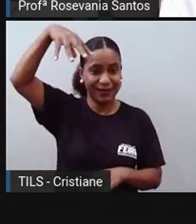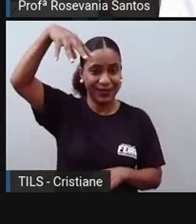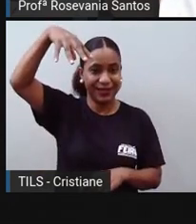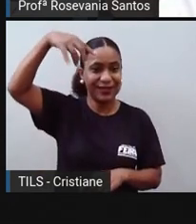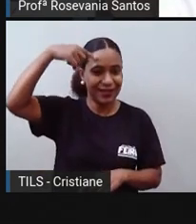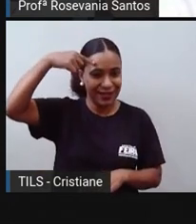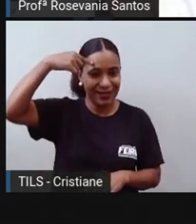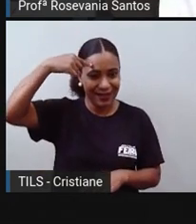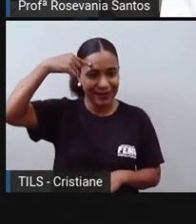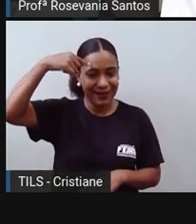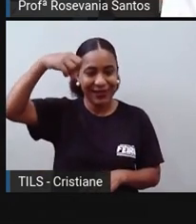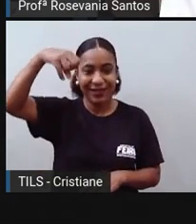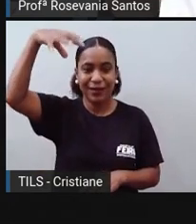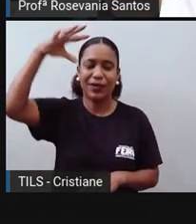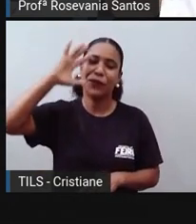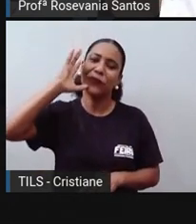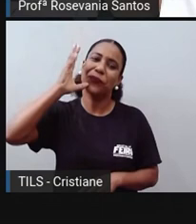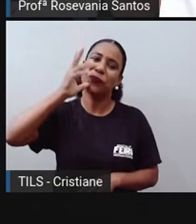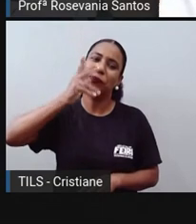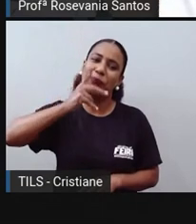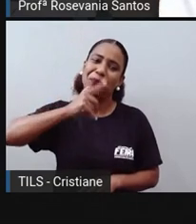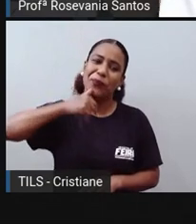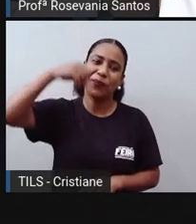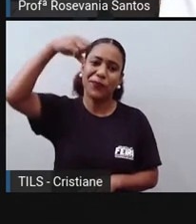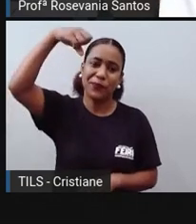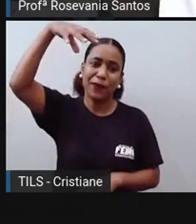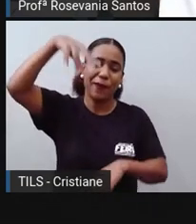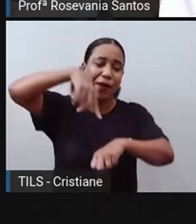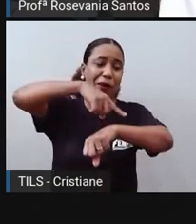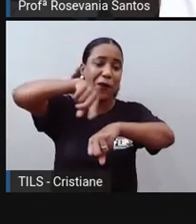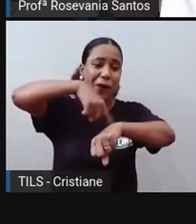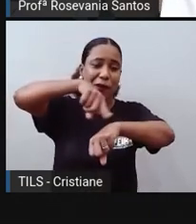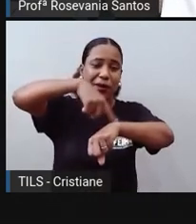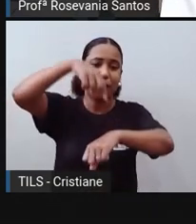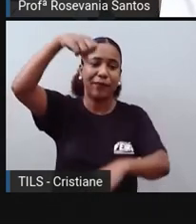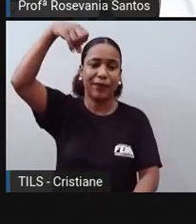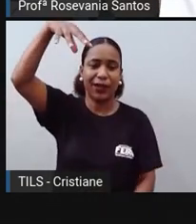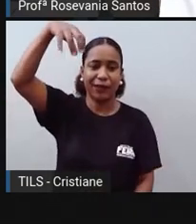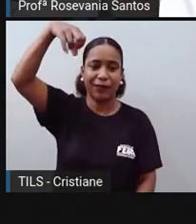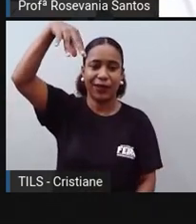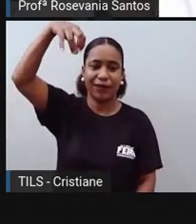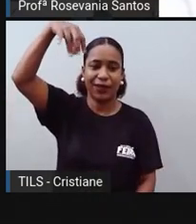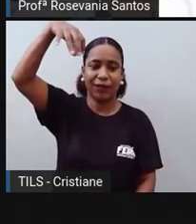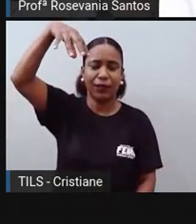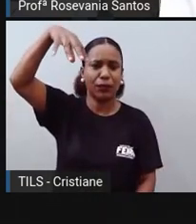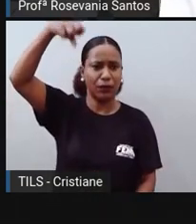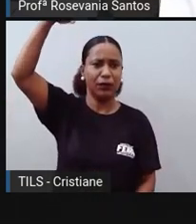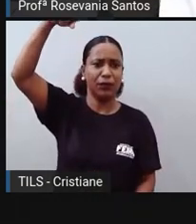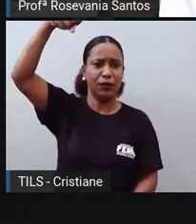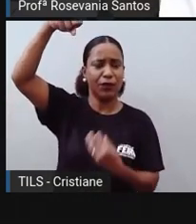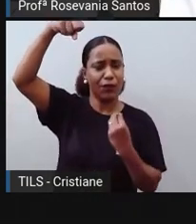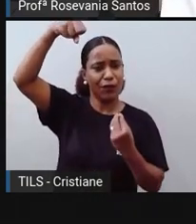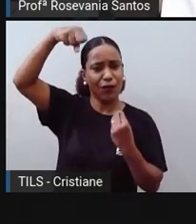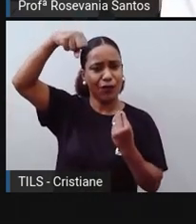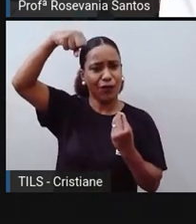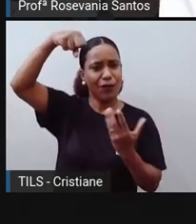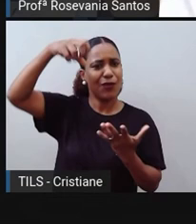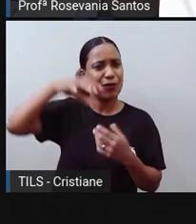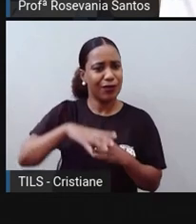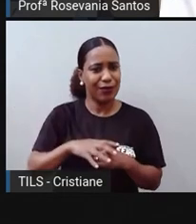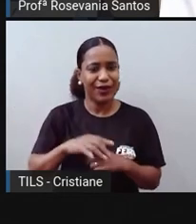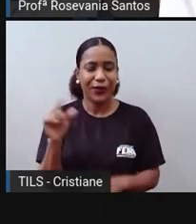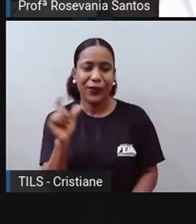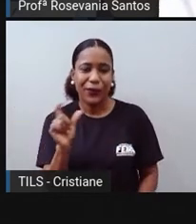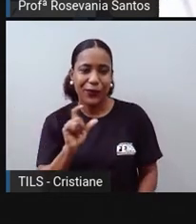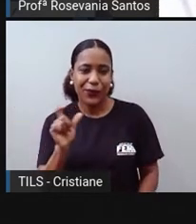duravam muito, hoje elas têm uma quantidade pequena de horas para poder durar, baterias, né, relógios, pilhas, essas